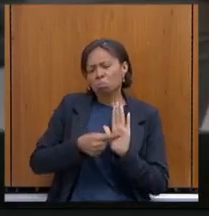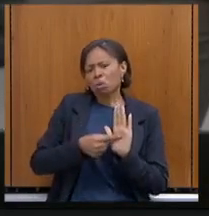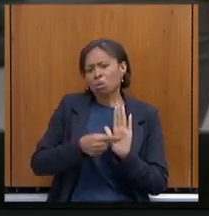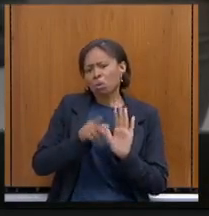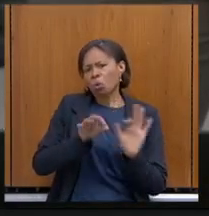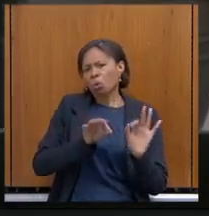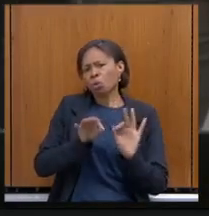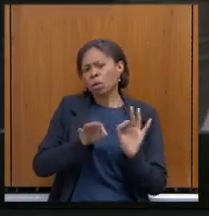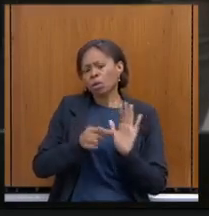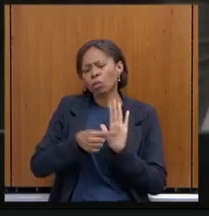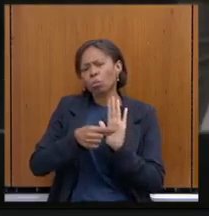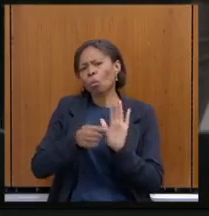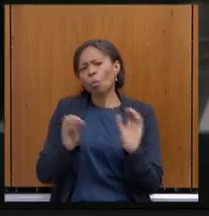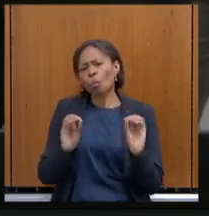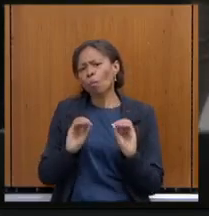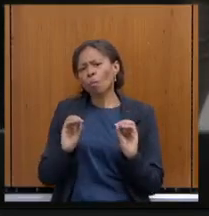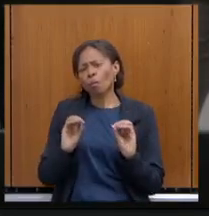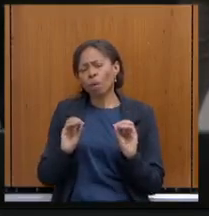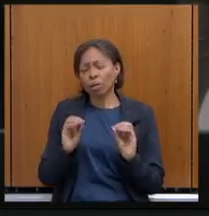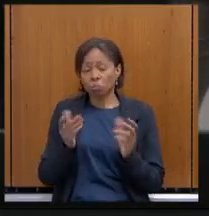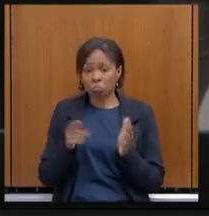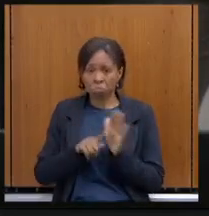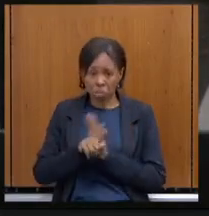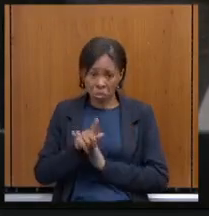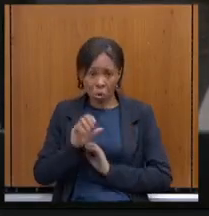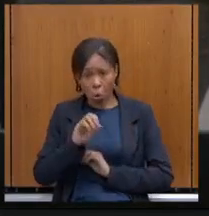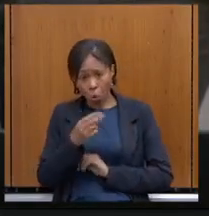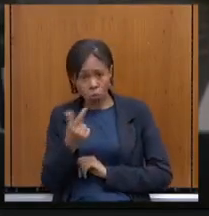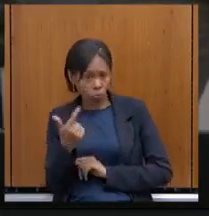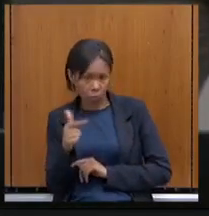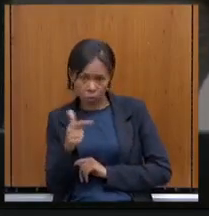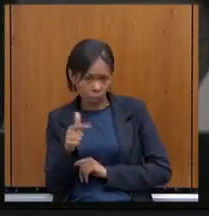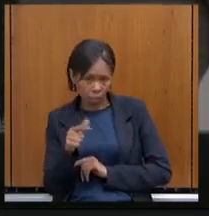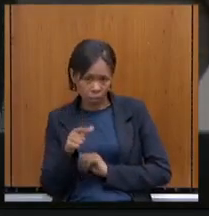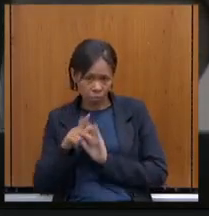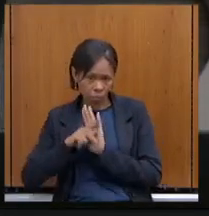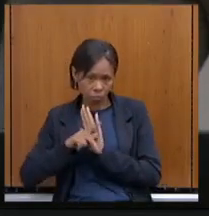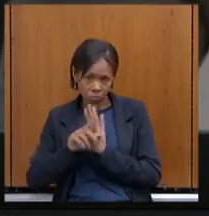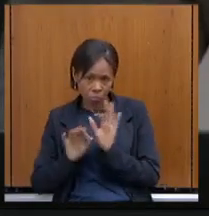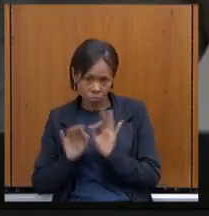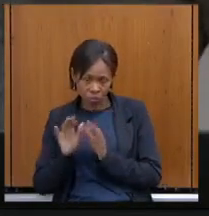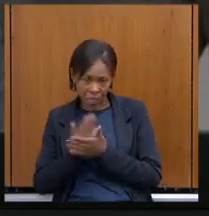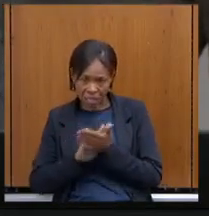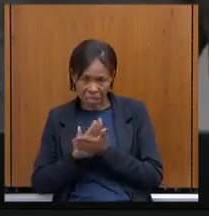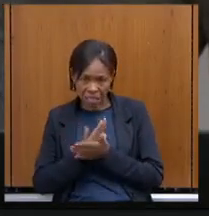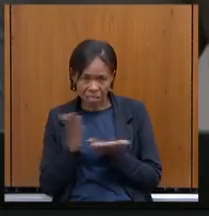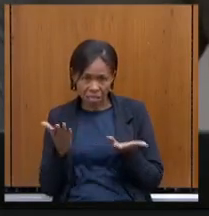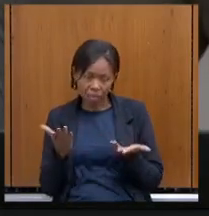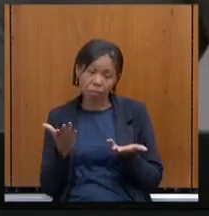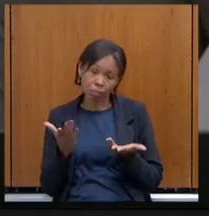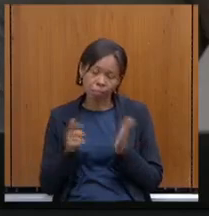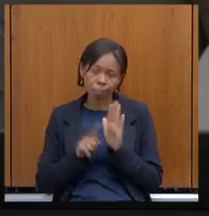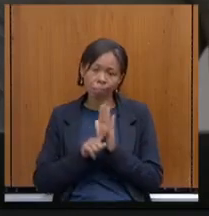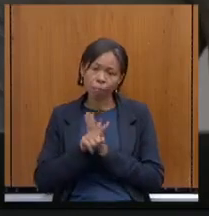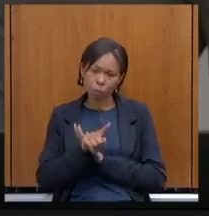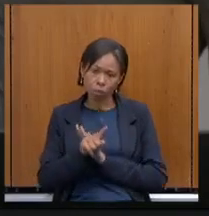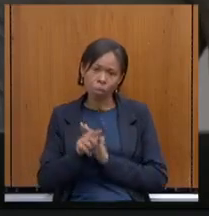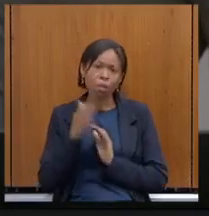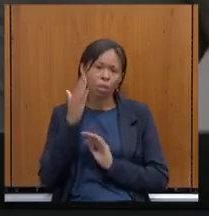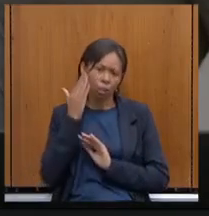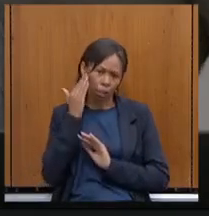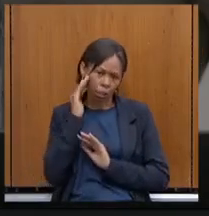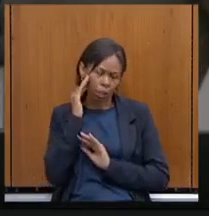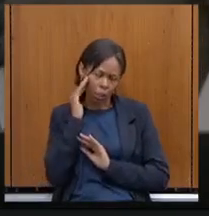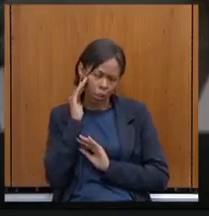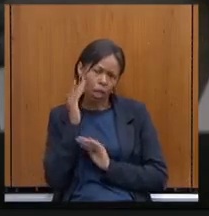o plano ainda, isso, né, que nós estamos perguntando de forma bastante clara, mas também compreendendo as situações para a